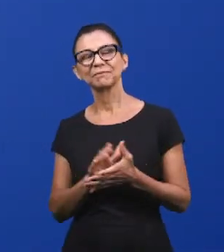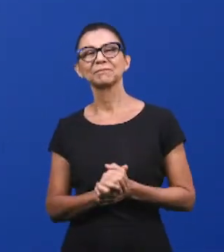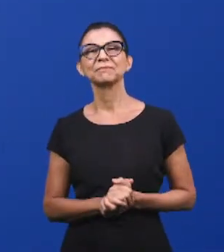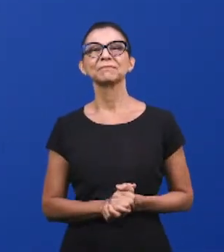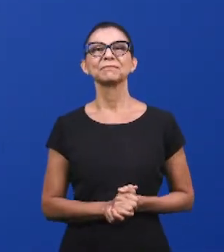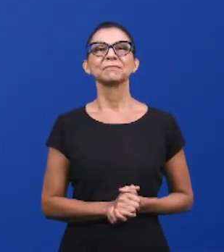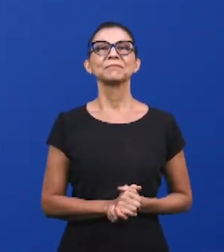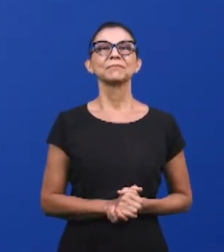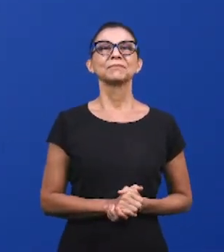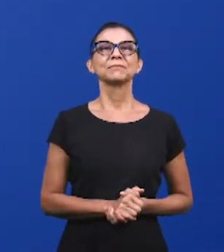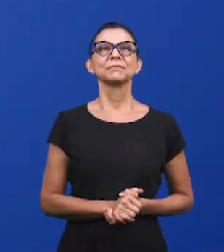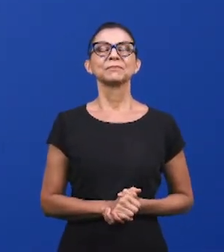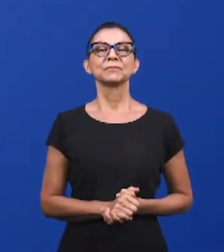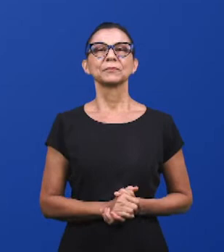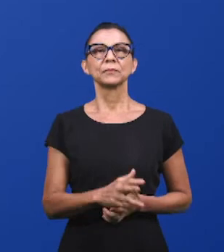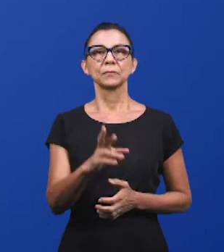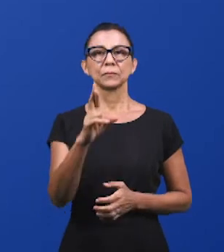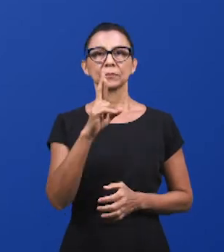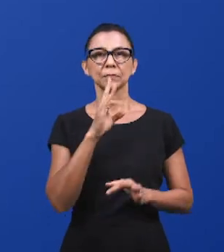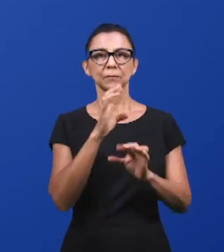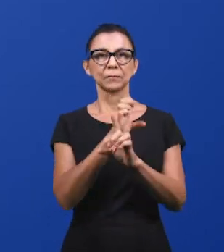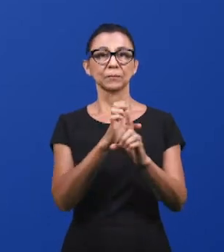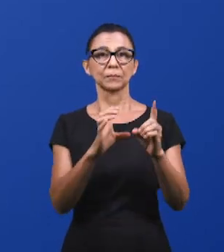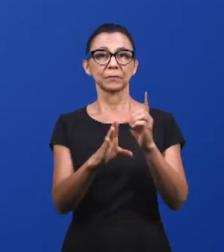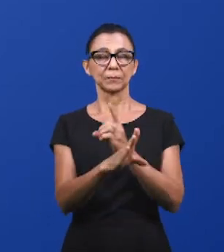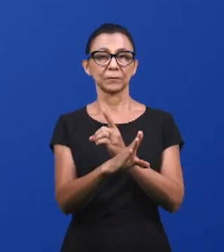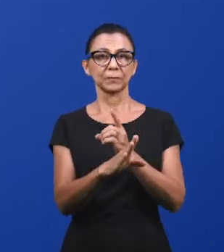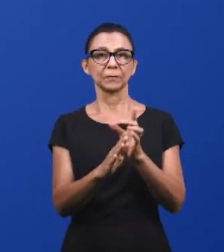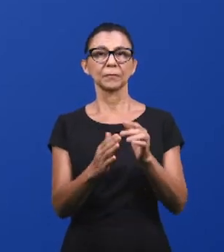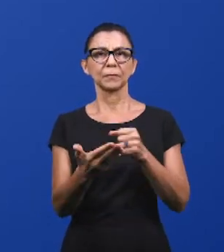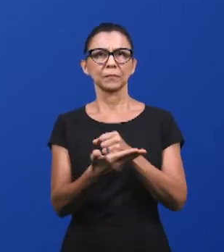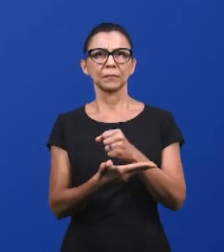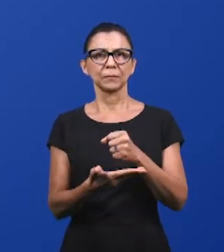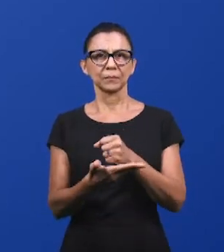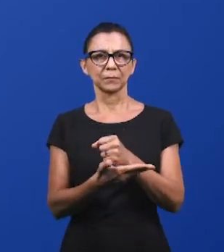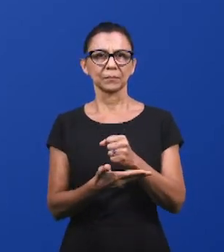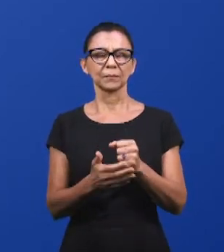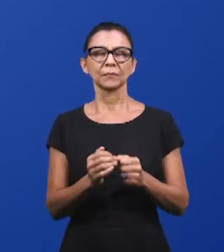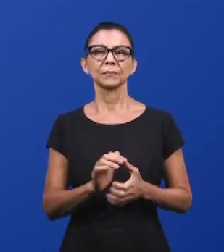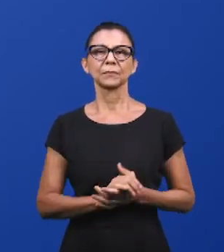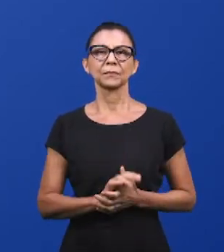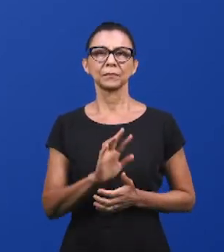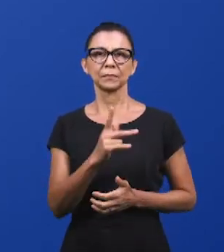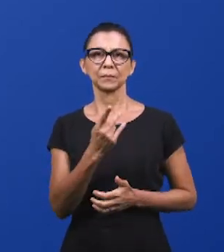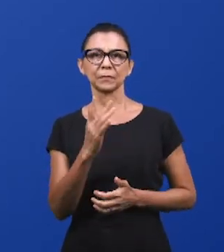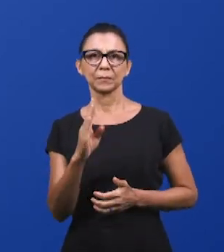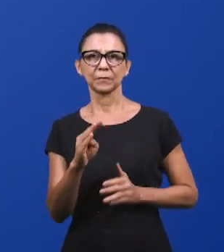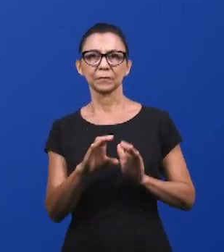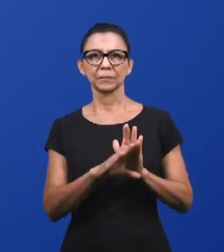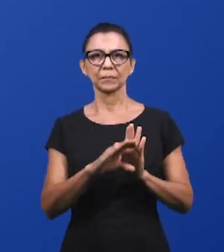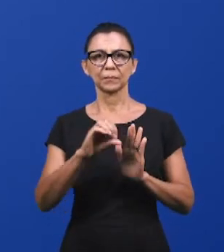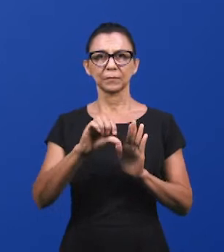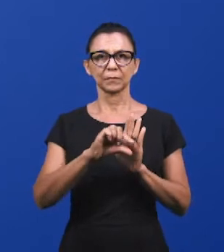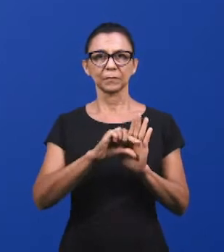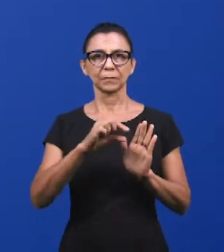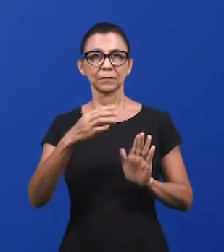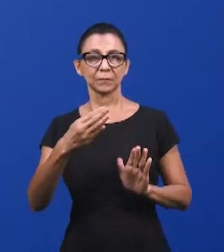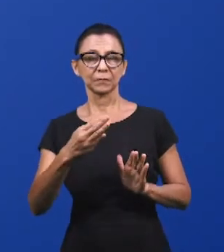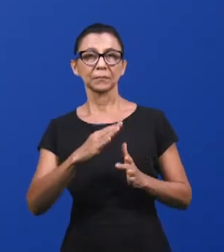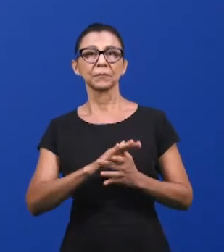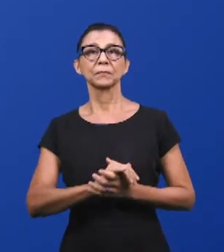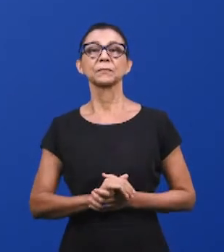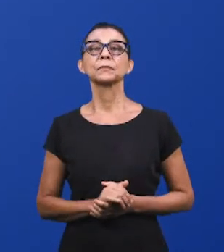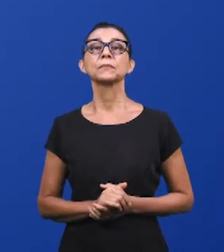pergunta da Escola Bíblica Dominical, nós temos com base o texto que se encontra em Hebreus, capítulo 9, versículo 4, que nos diz